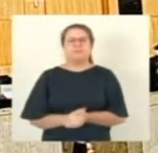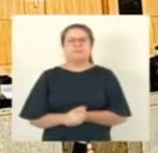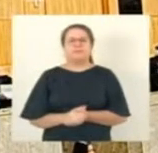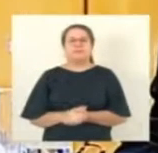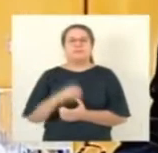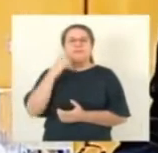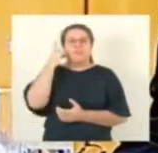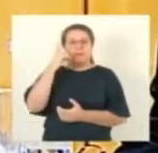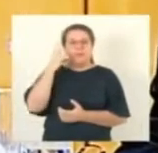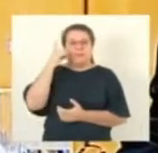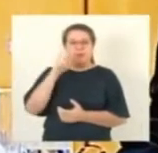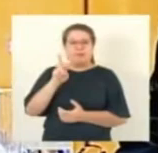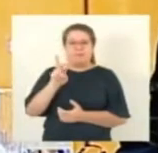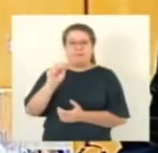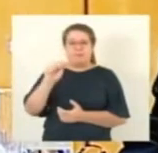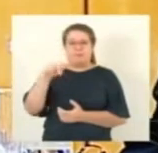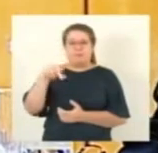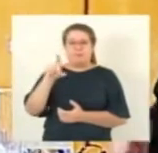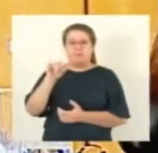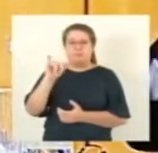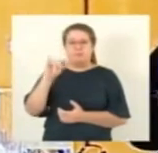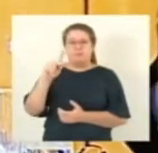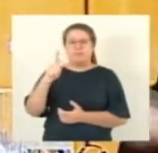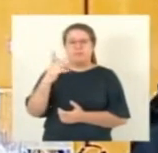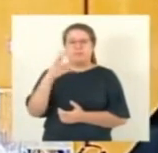Deputado Vandinho Leite.